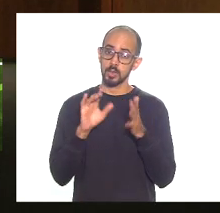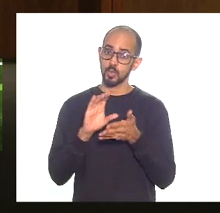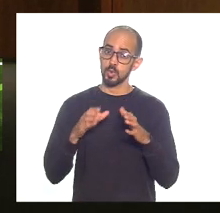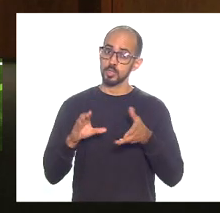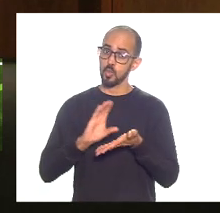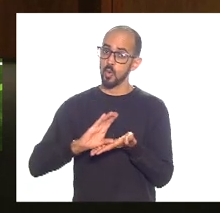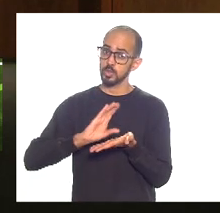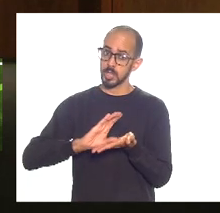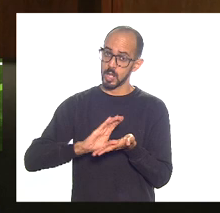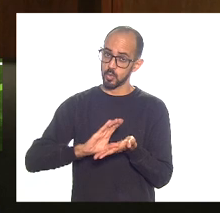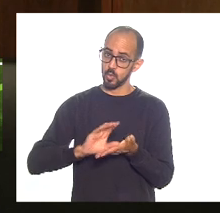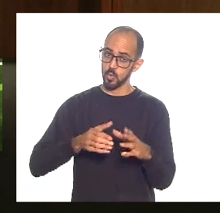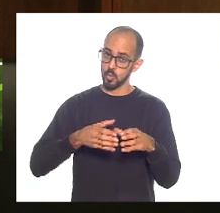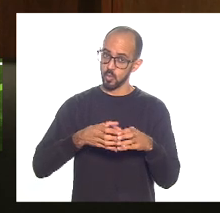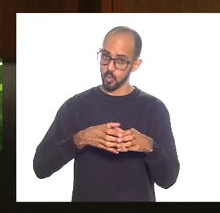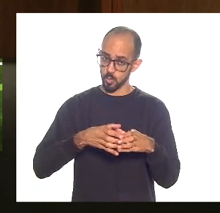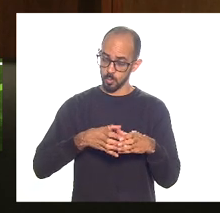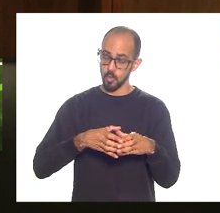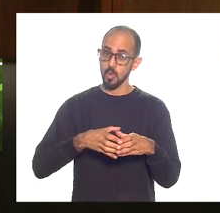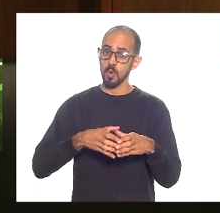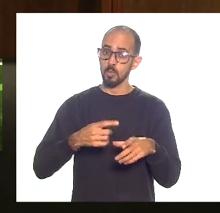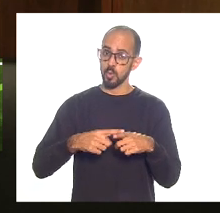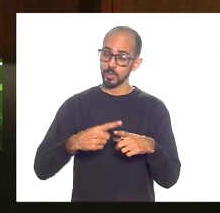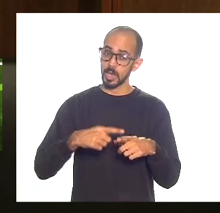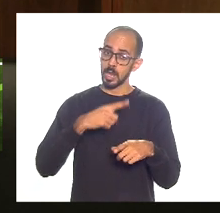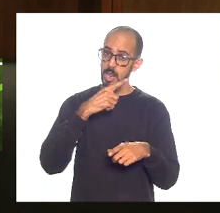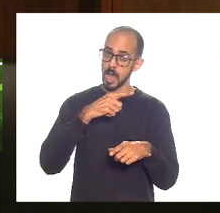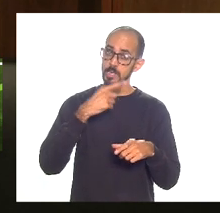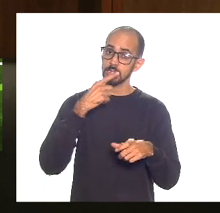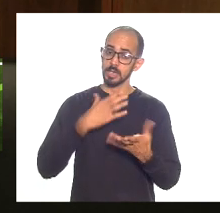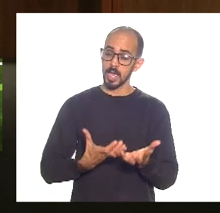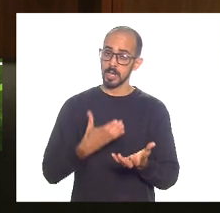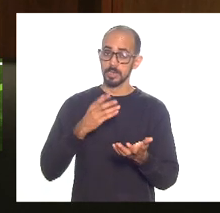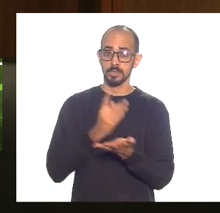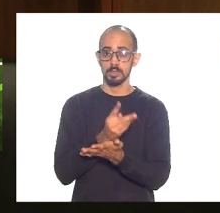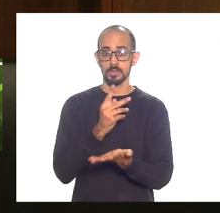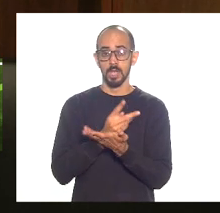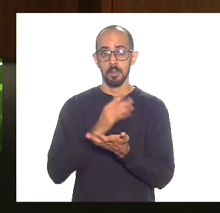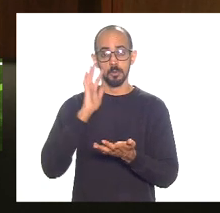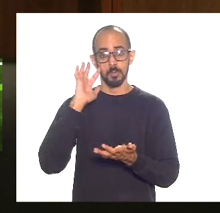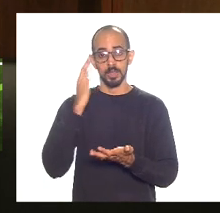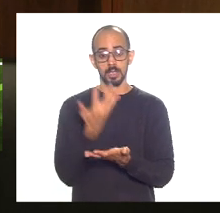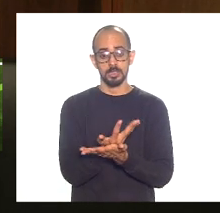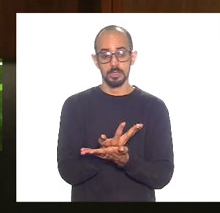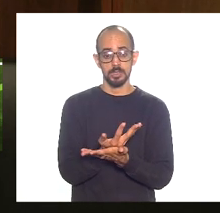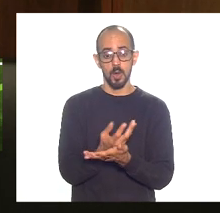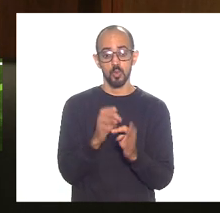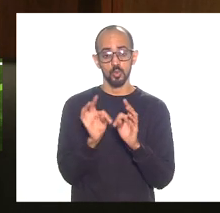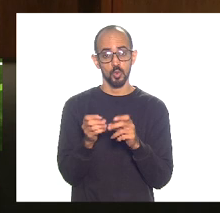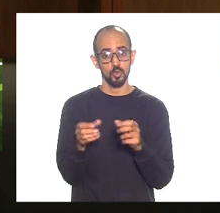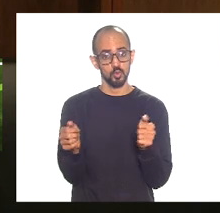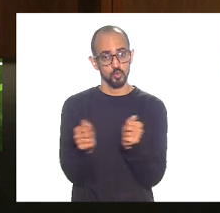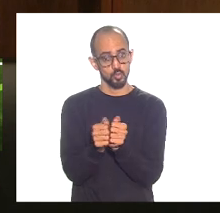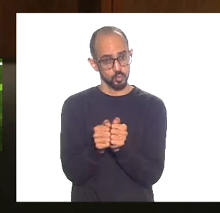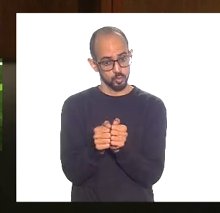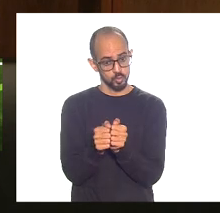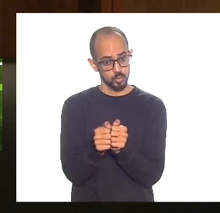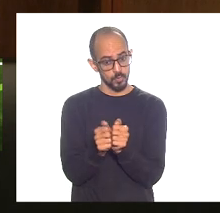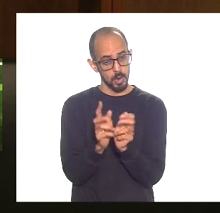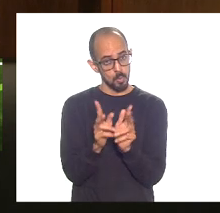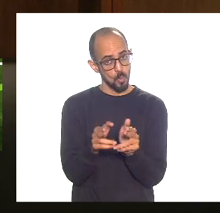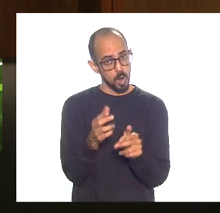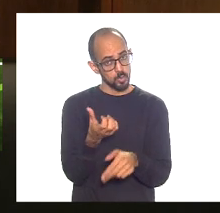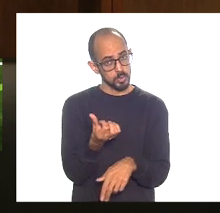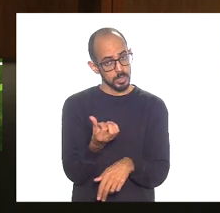senão, lá eles querem sempre fazer, tomar decisões unânimes. E foi assim nos 602 milhões, lembra, Luiz?